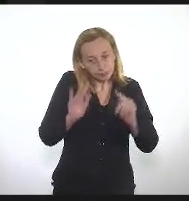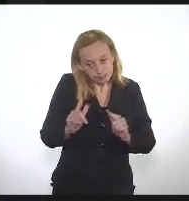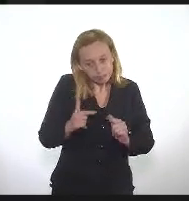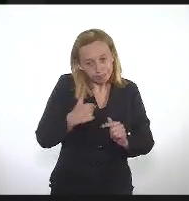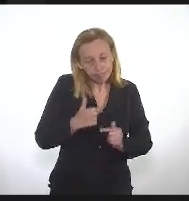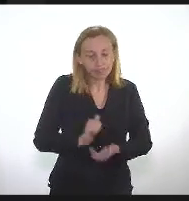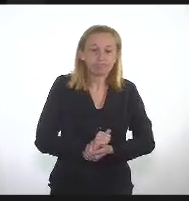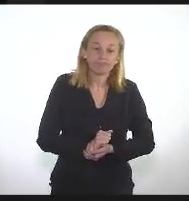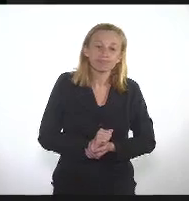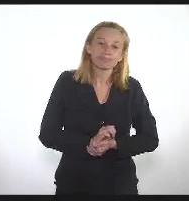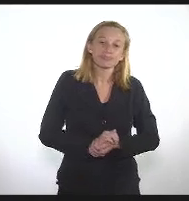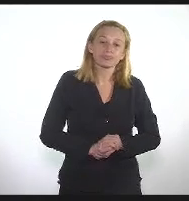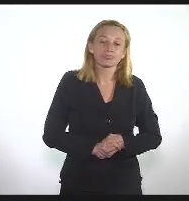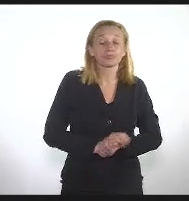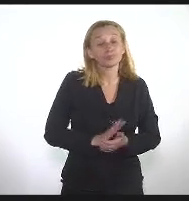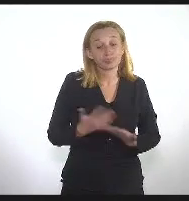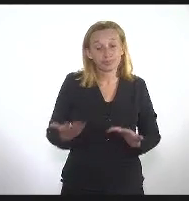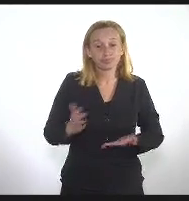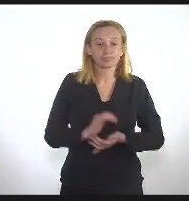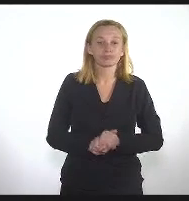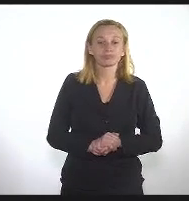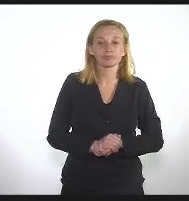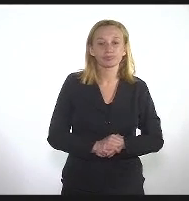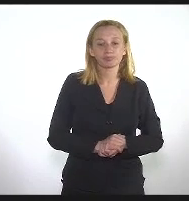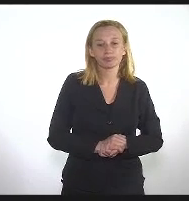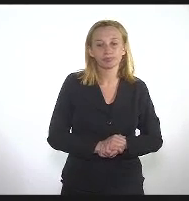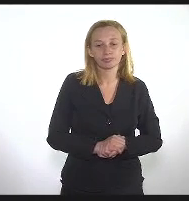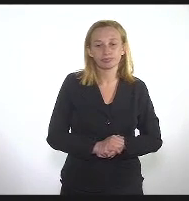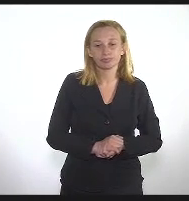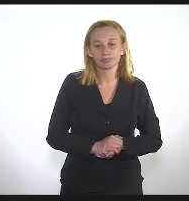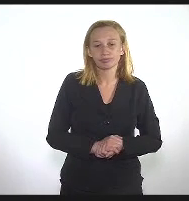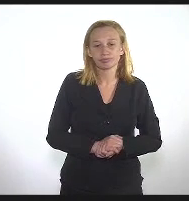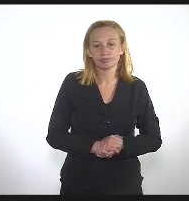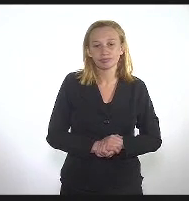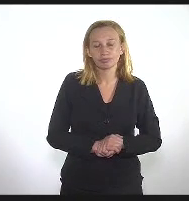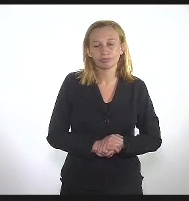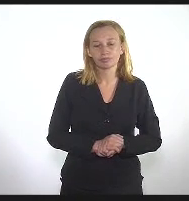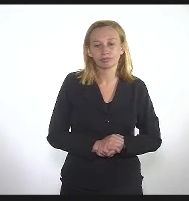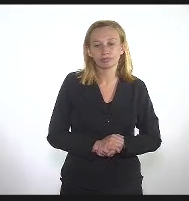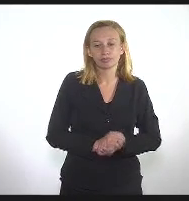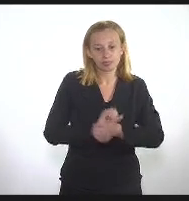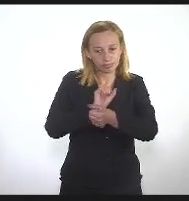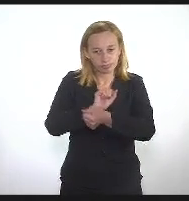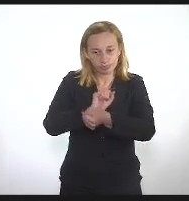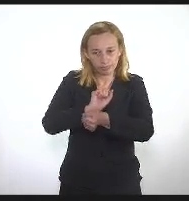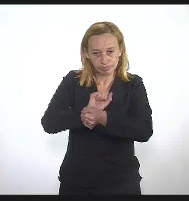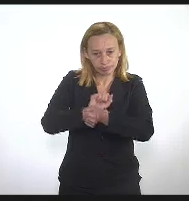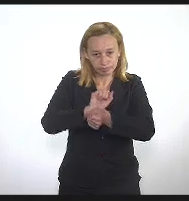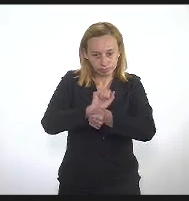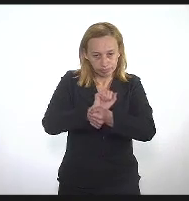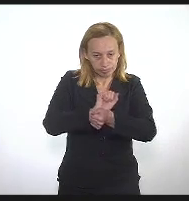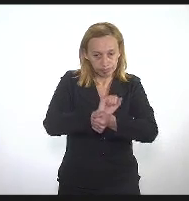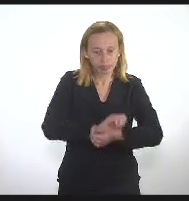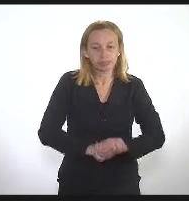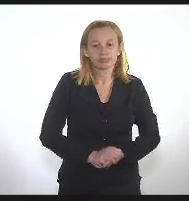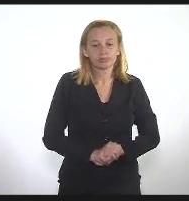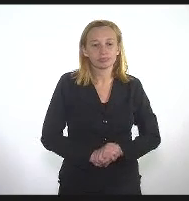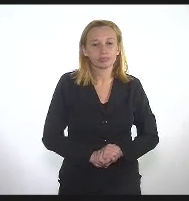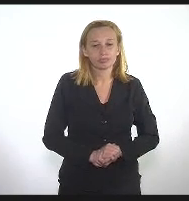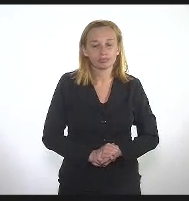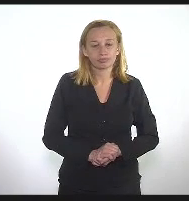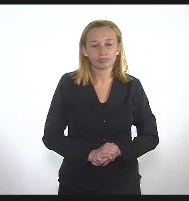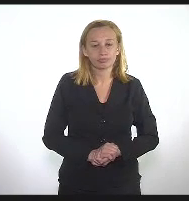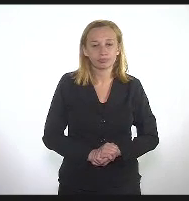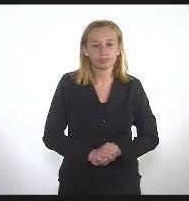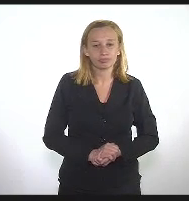Ok. Então, é... Já, Samuel. Já, já, Samuel. Abisteno. É o